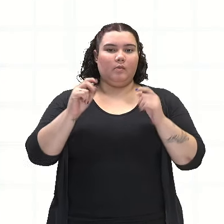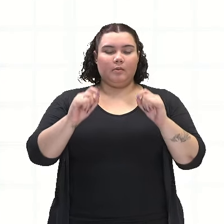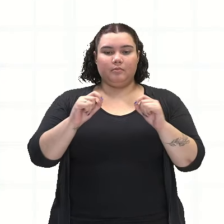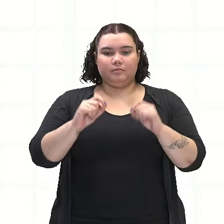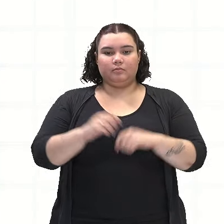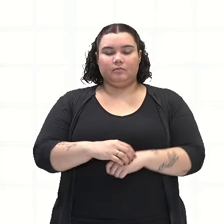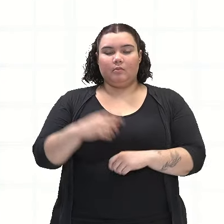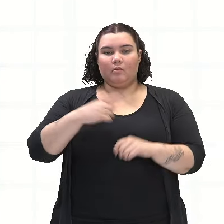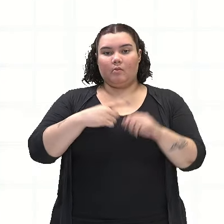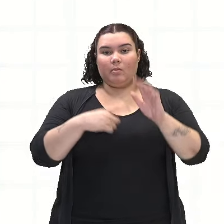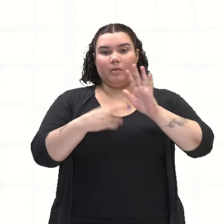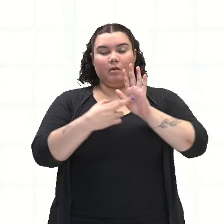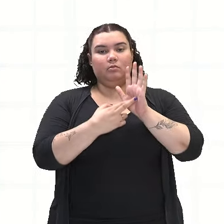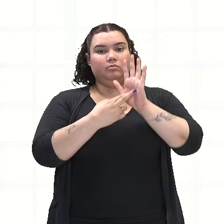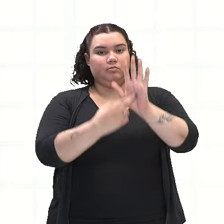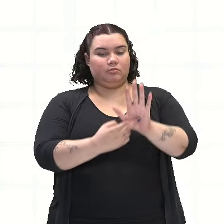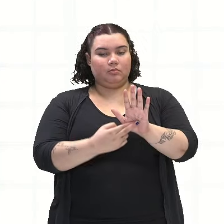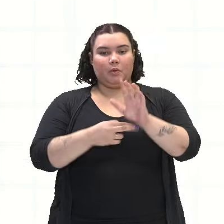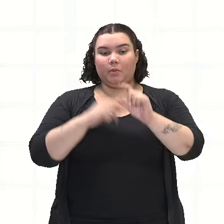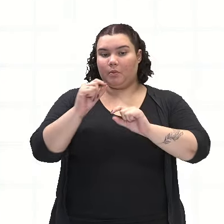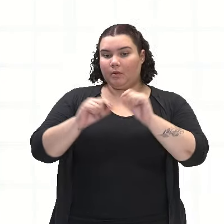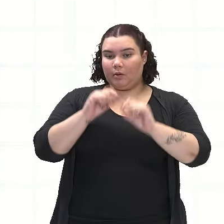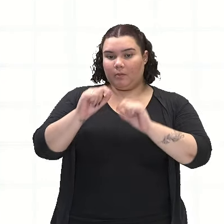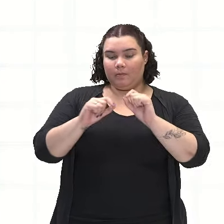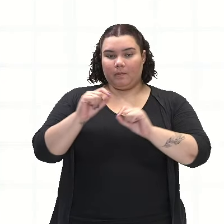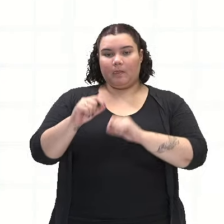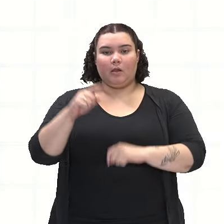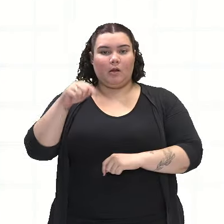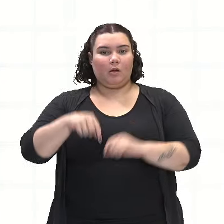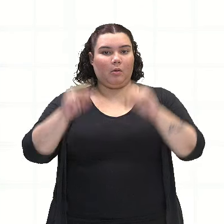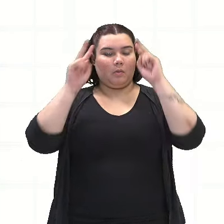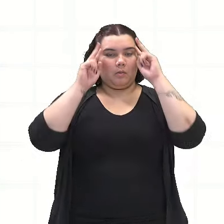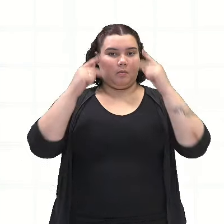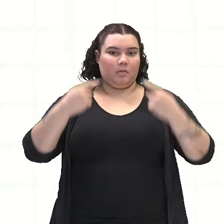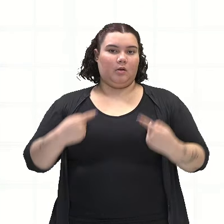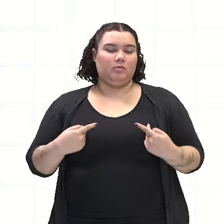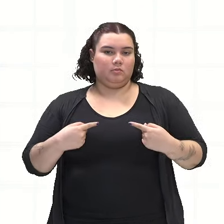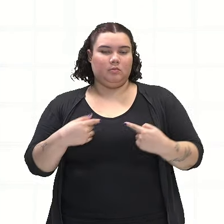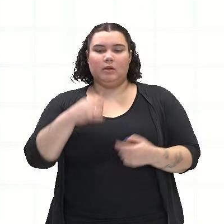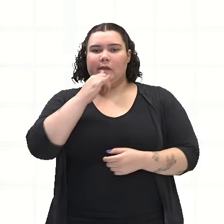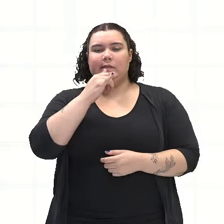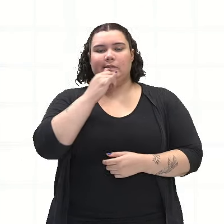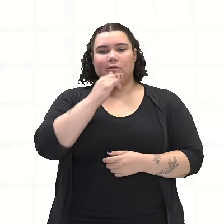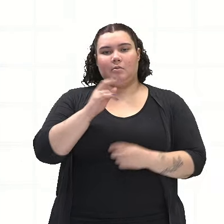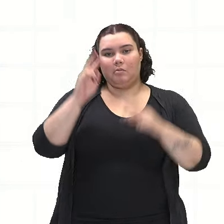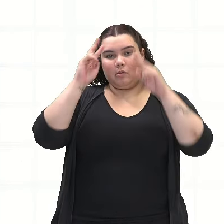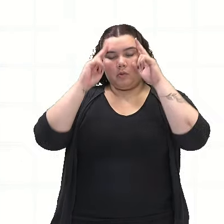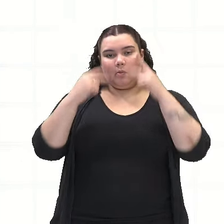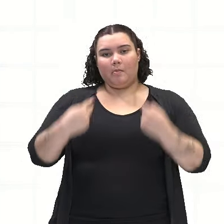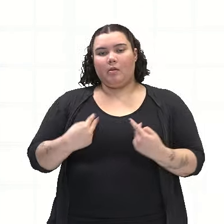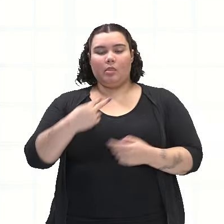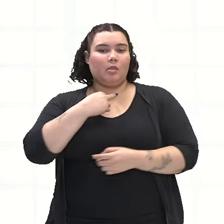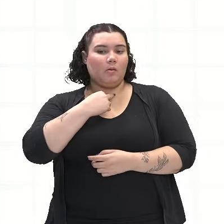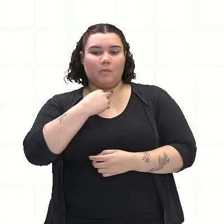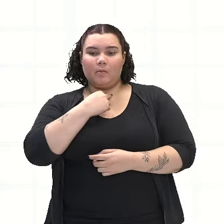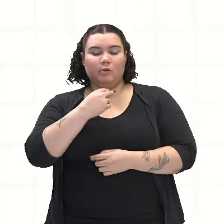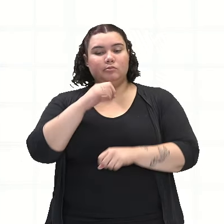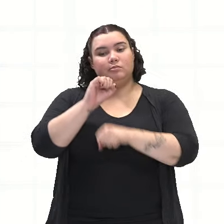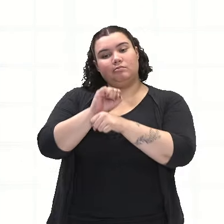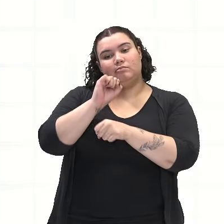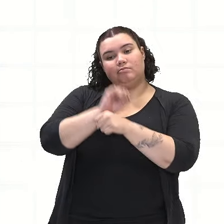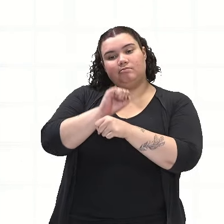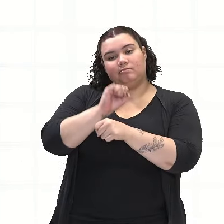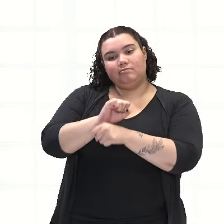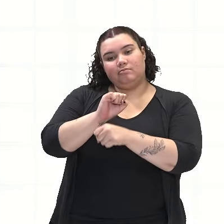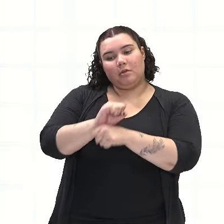representação de um ser humano. Que o ser humano, ele não pode ficar esperando